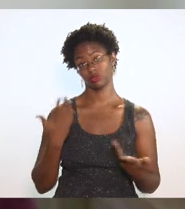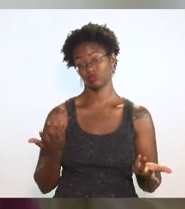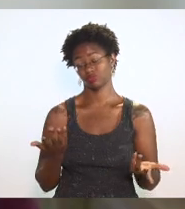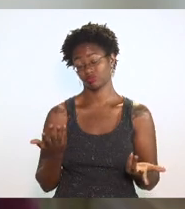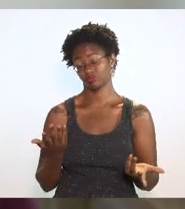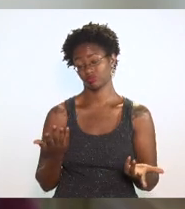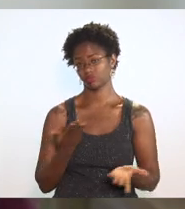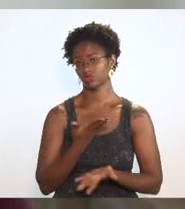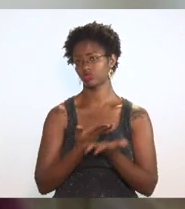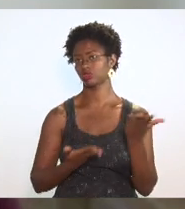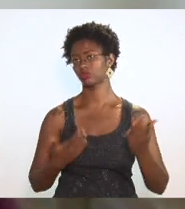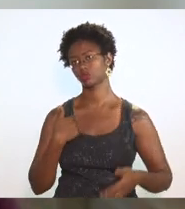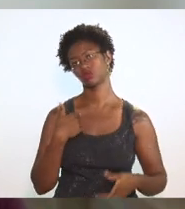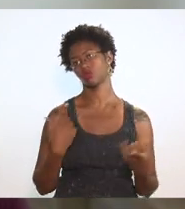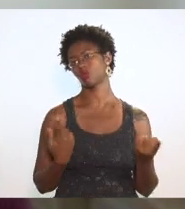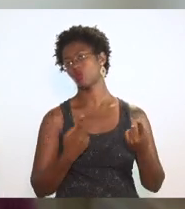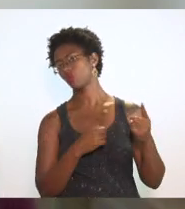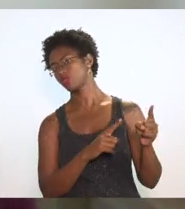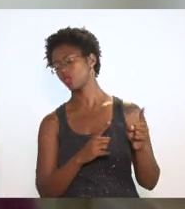porque eu vou ter contrário